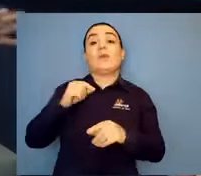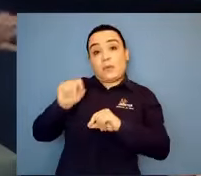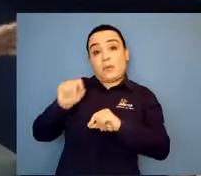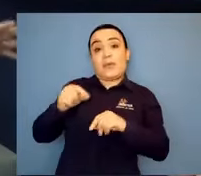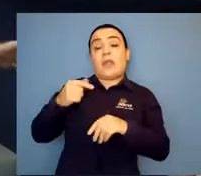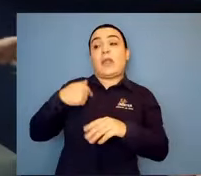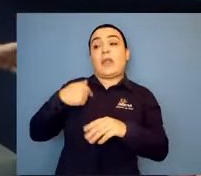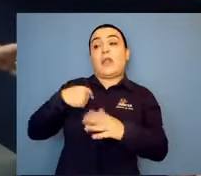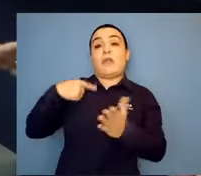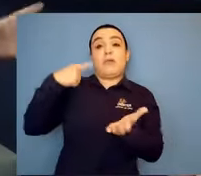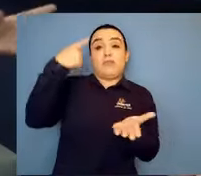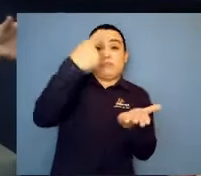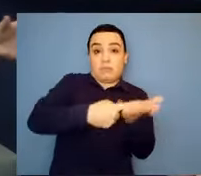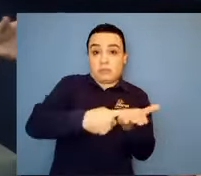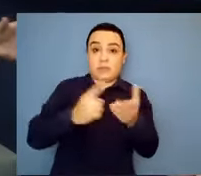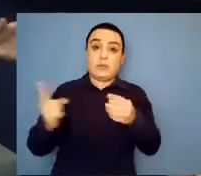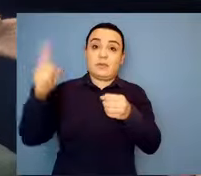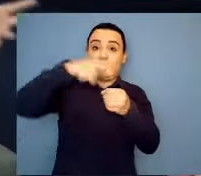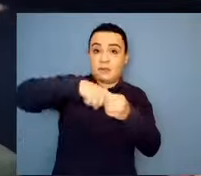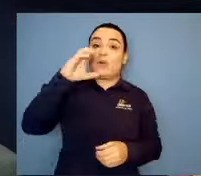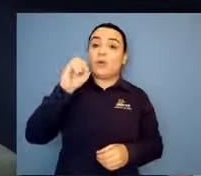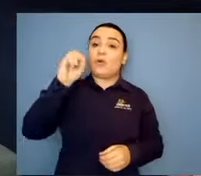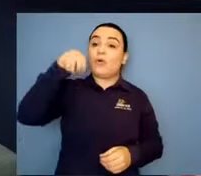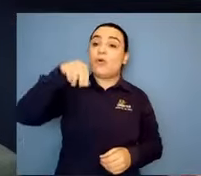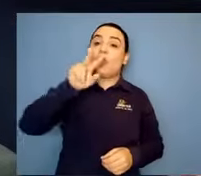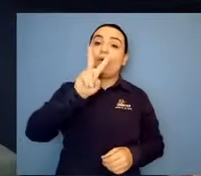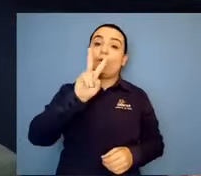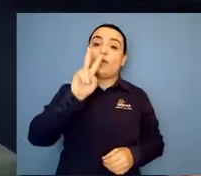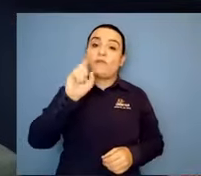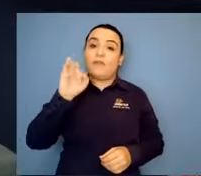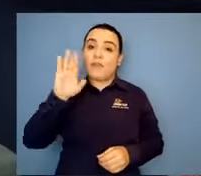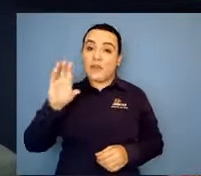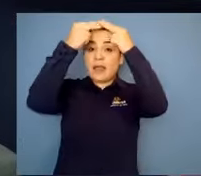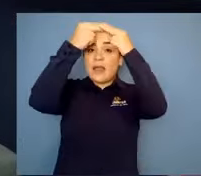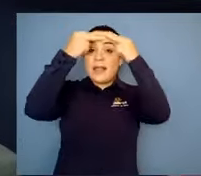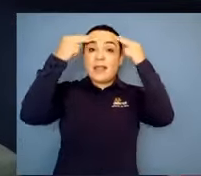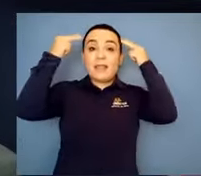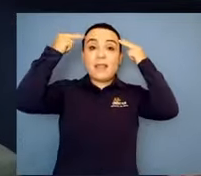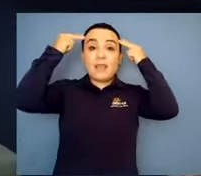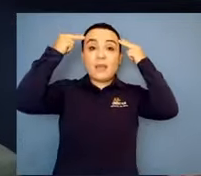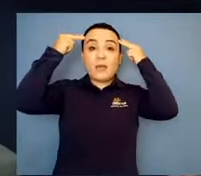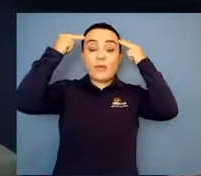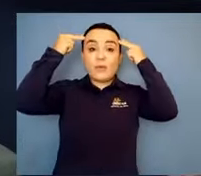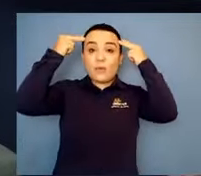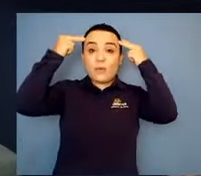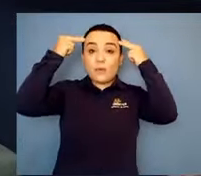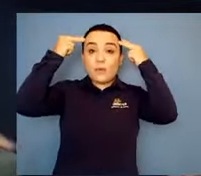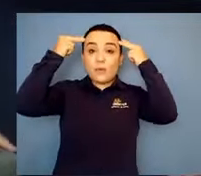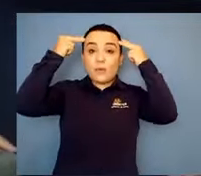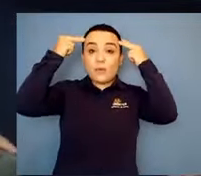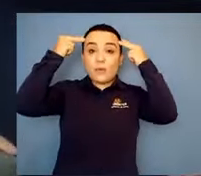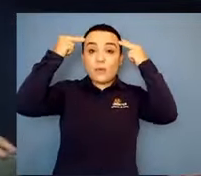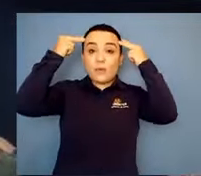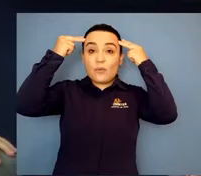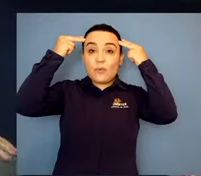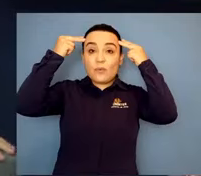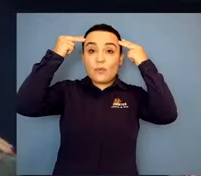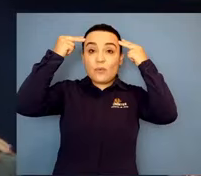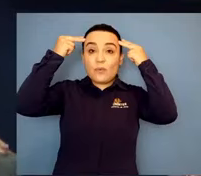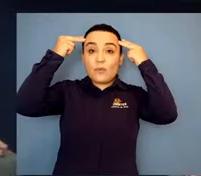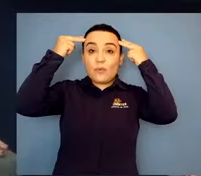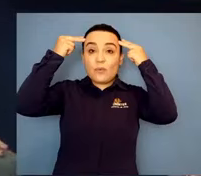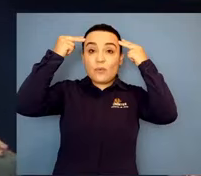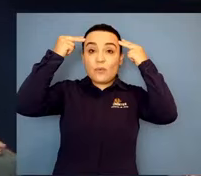mãe passa aquela fase de negação, claro, né? Sim. Ah, por que eu tenho que levar meu filho no neuropediatra? Claro que eu também passei por isso, né? É, é.